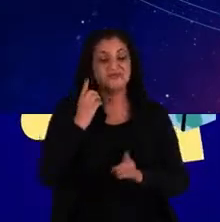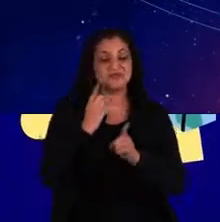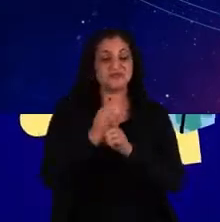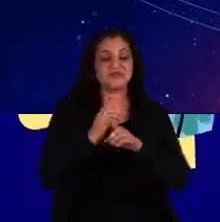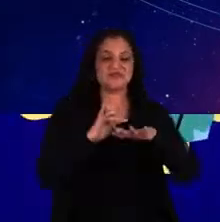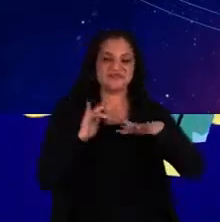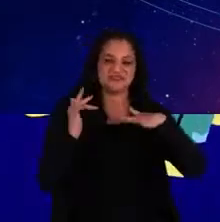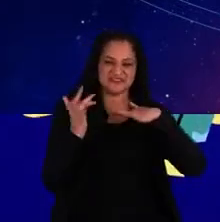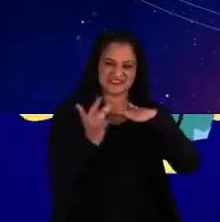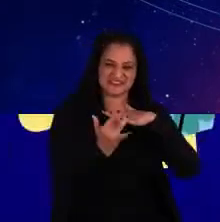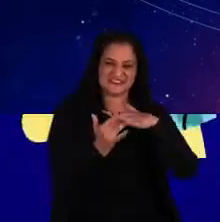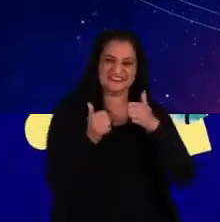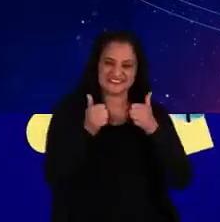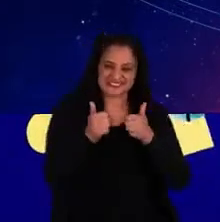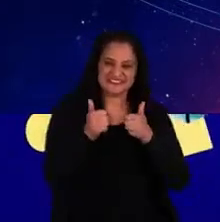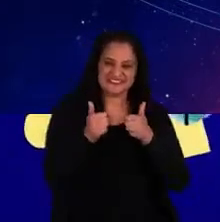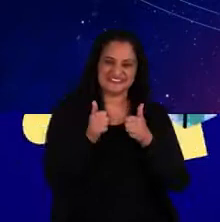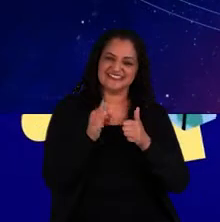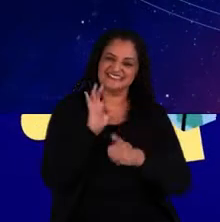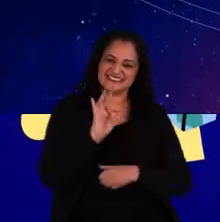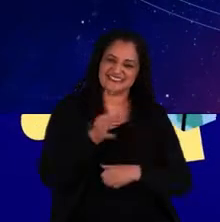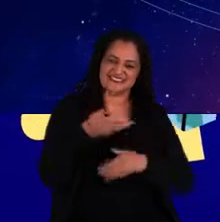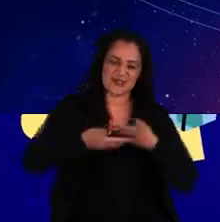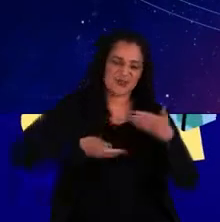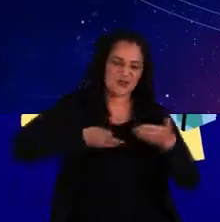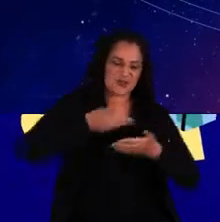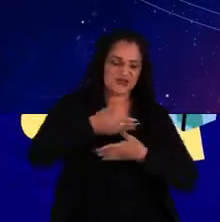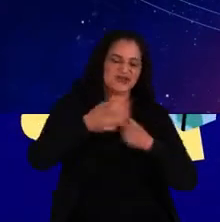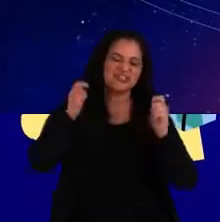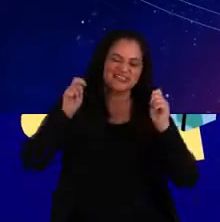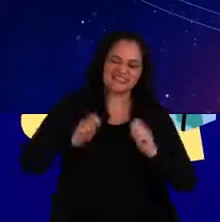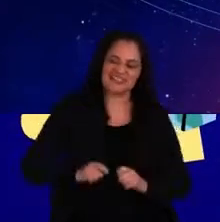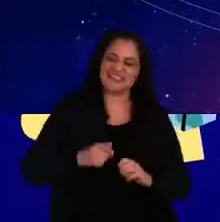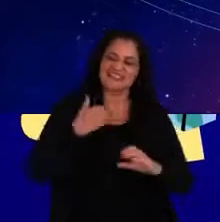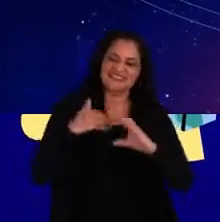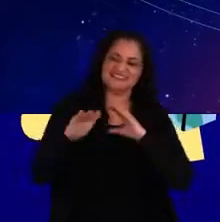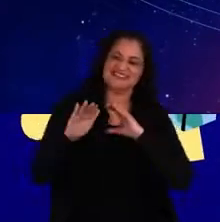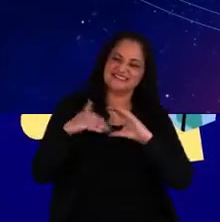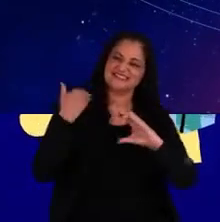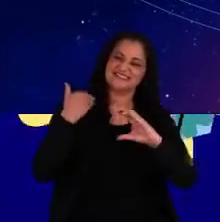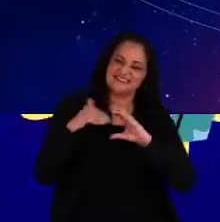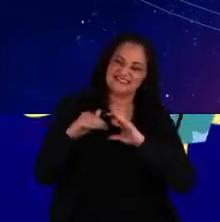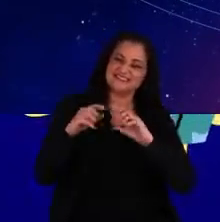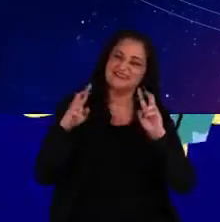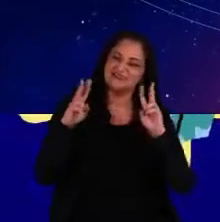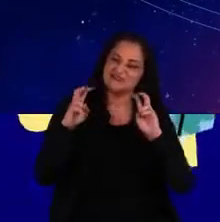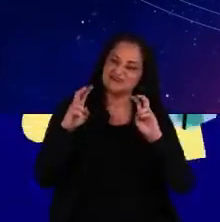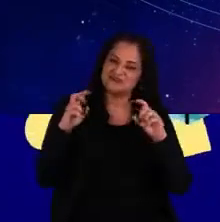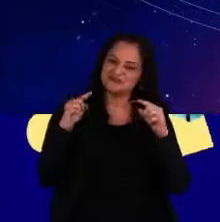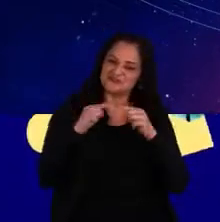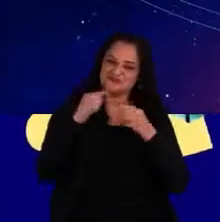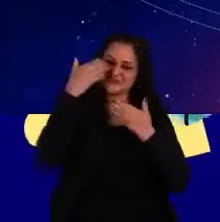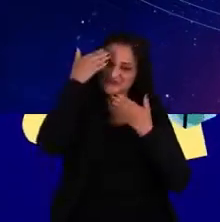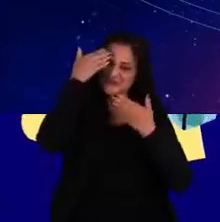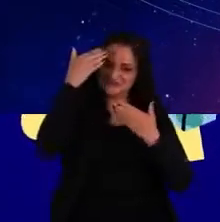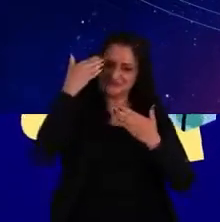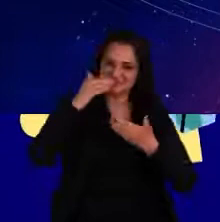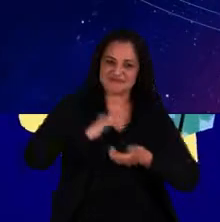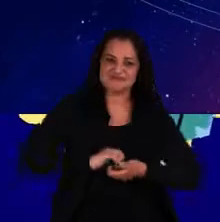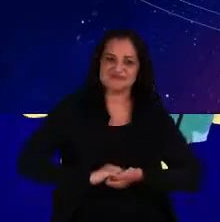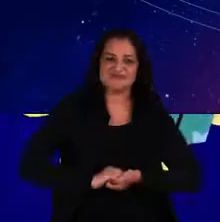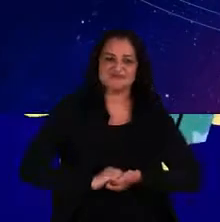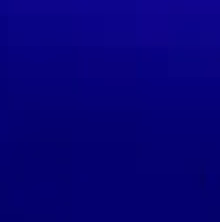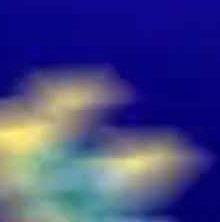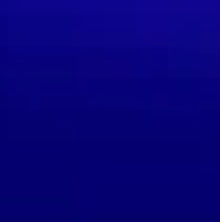encontre lá nas redes sociais e, sim, a gente pode trocar mais muitas mensagens em relação a esse tema. Obrigada.